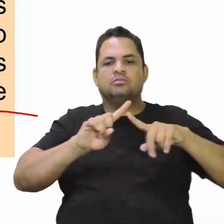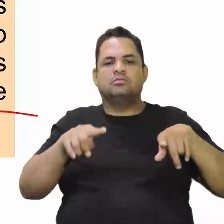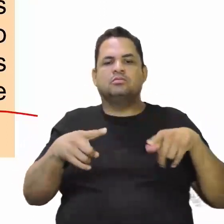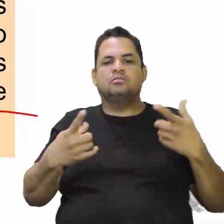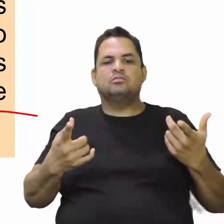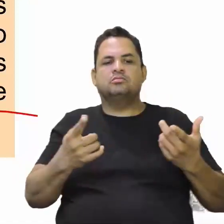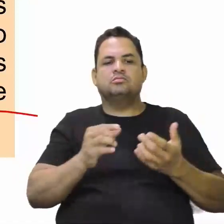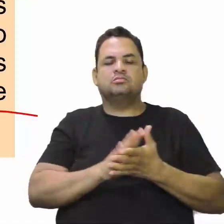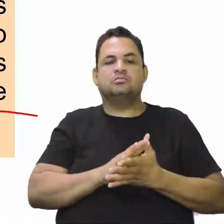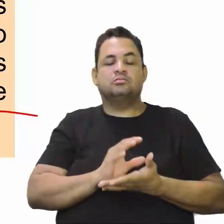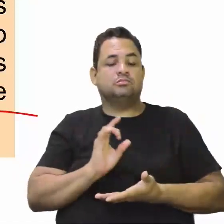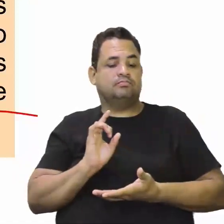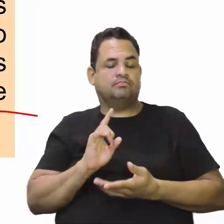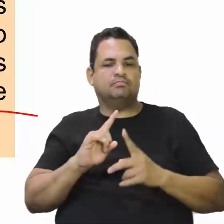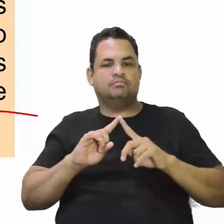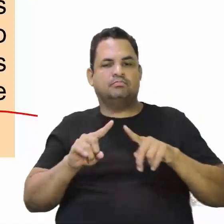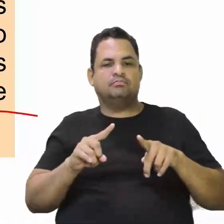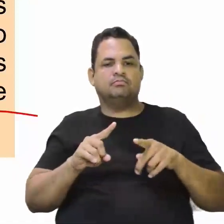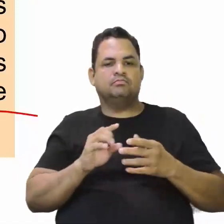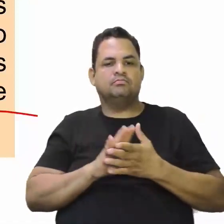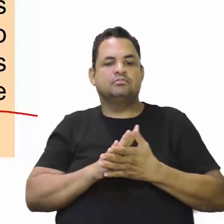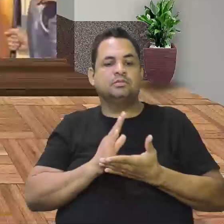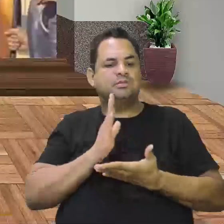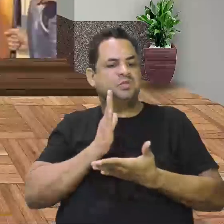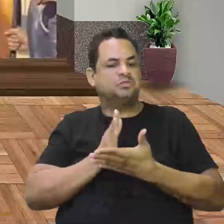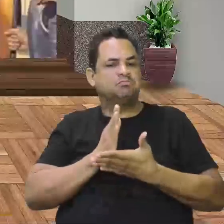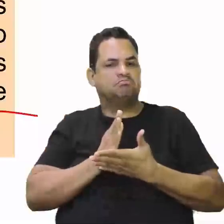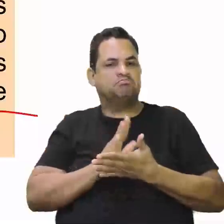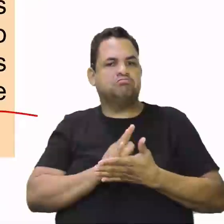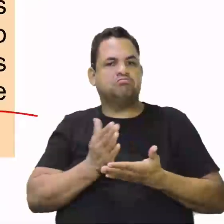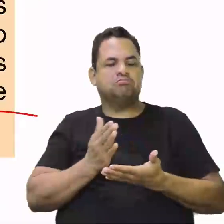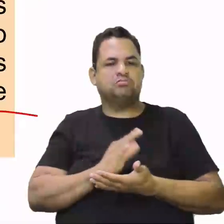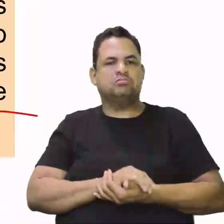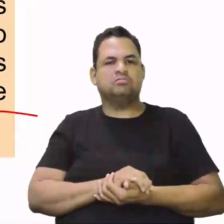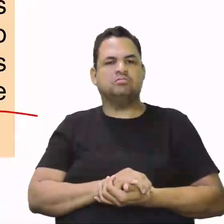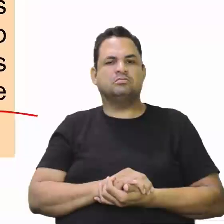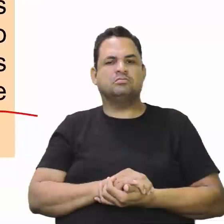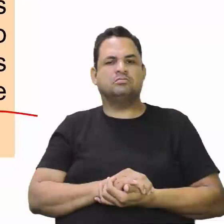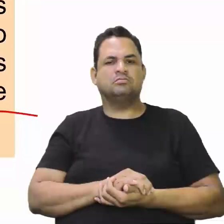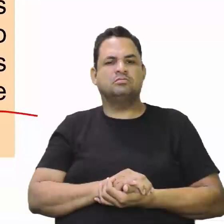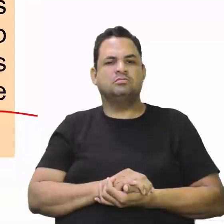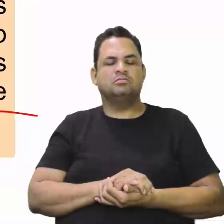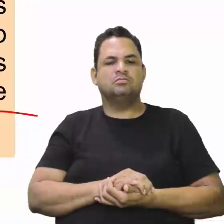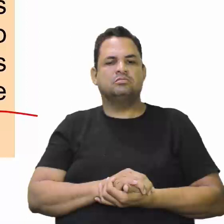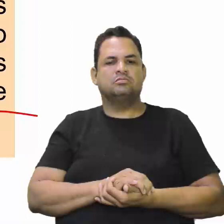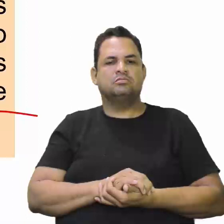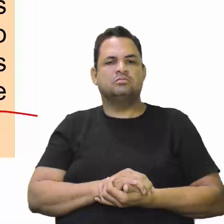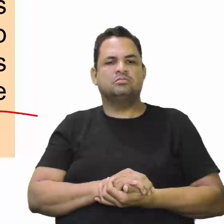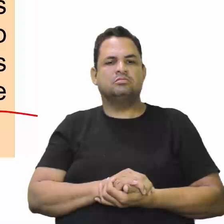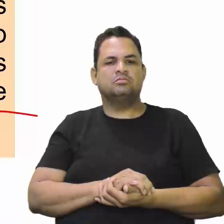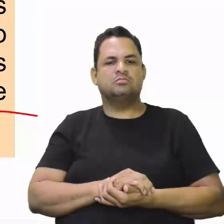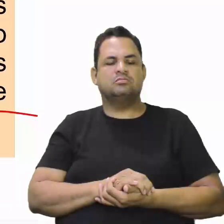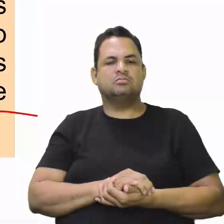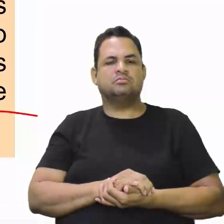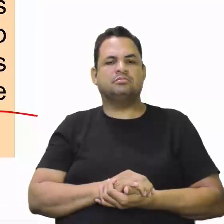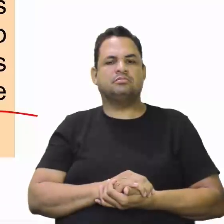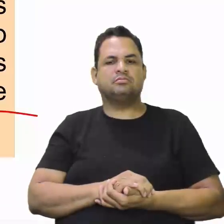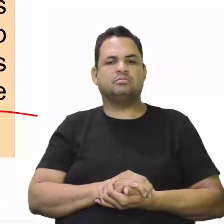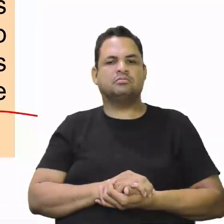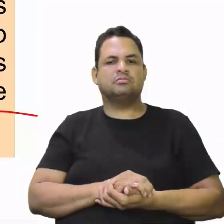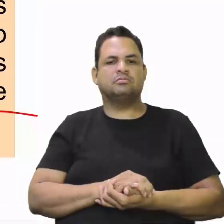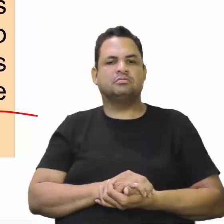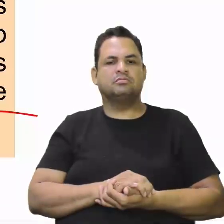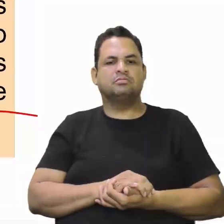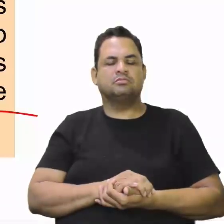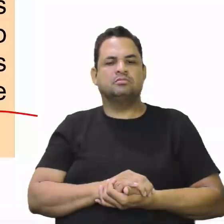ser apenas uma parte. A agricultura vai ser apenas uma parte desse